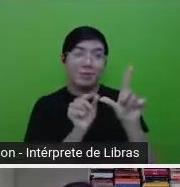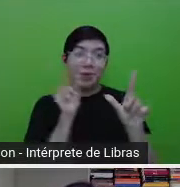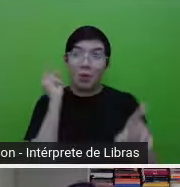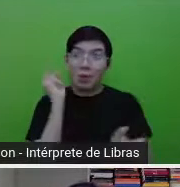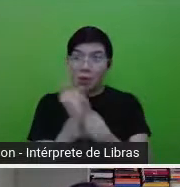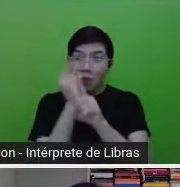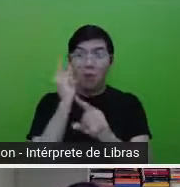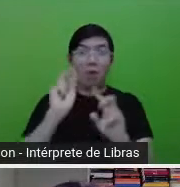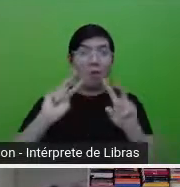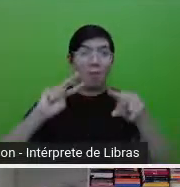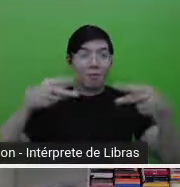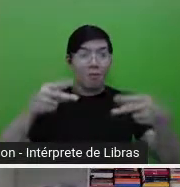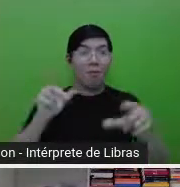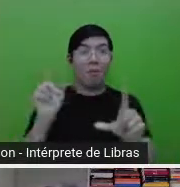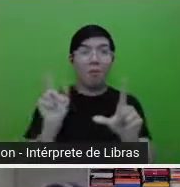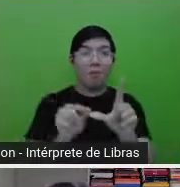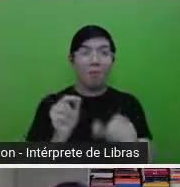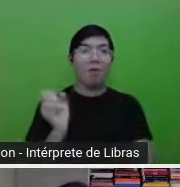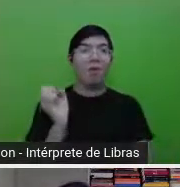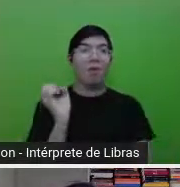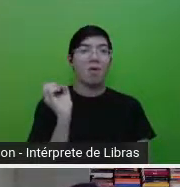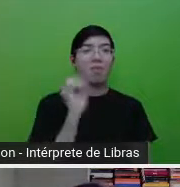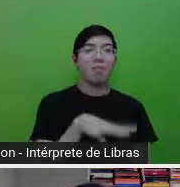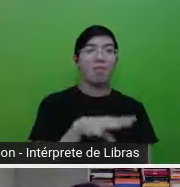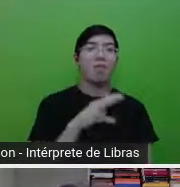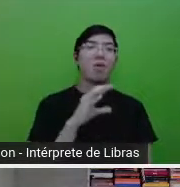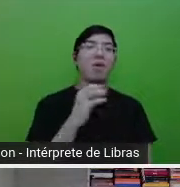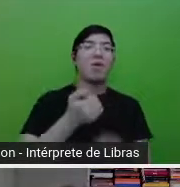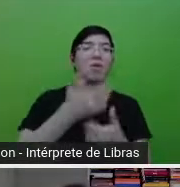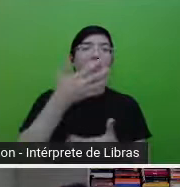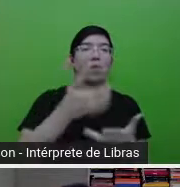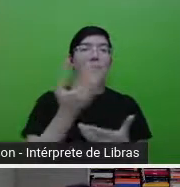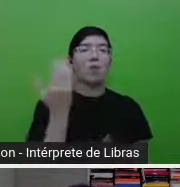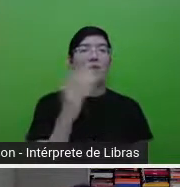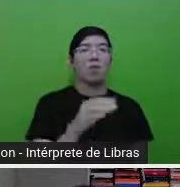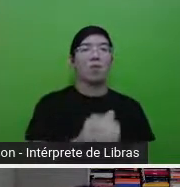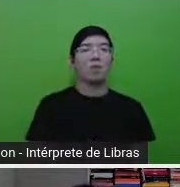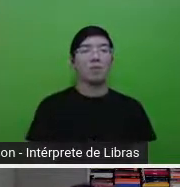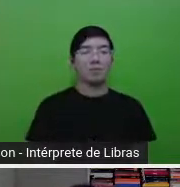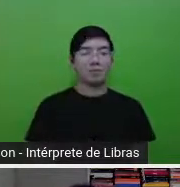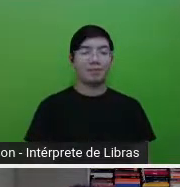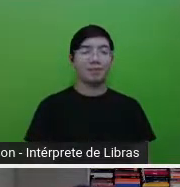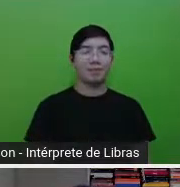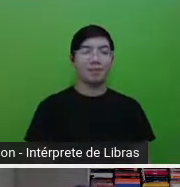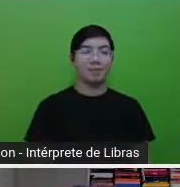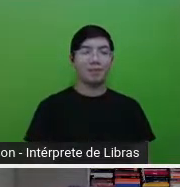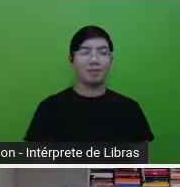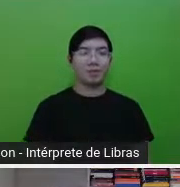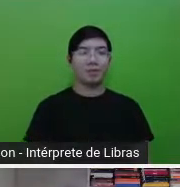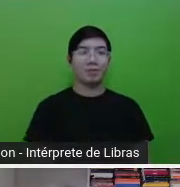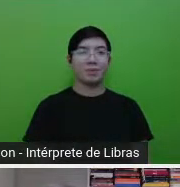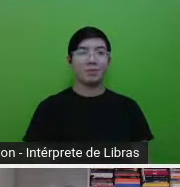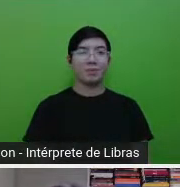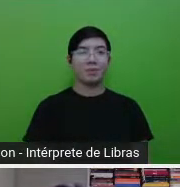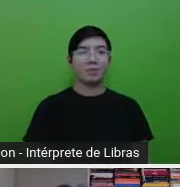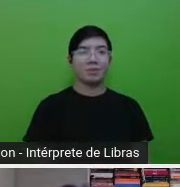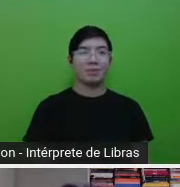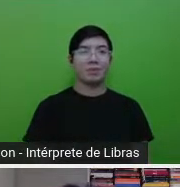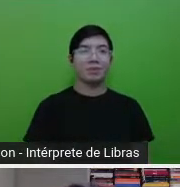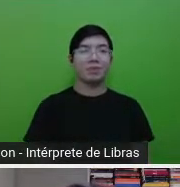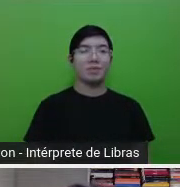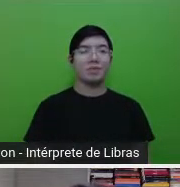chat, para que tu tenha acesso. É muito legal. Então, assim... E aí essa história vai percorrer